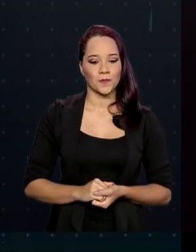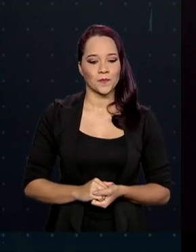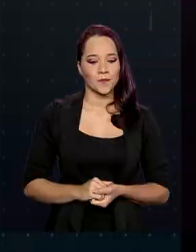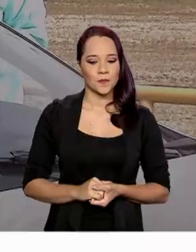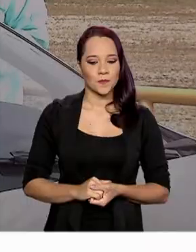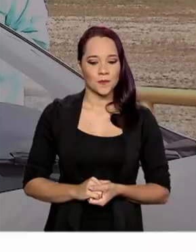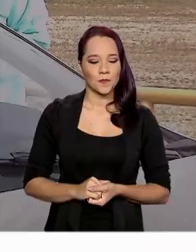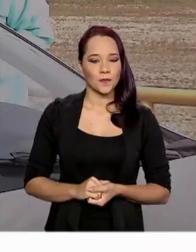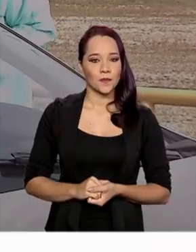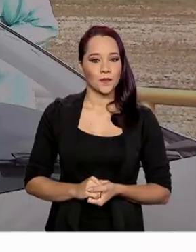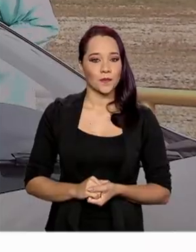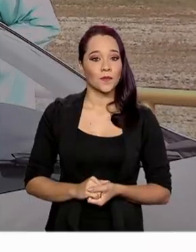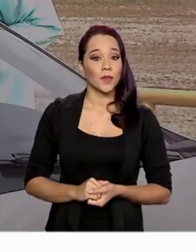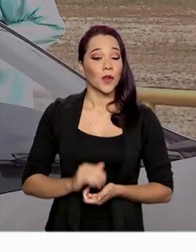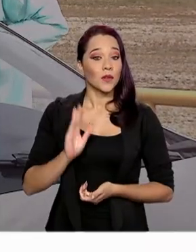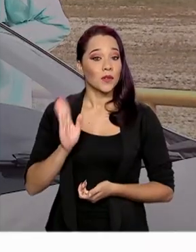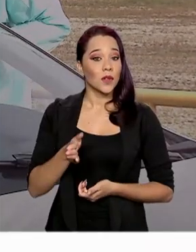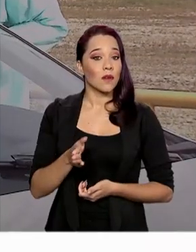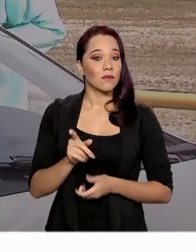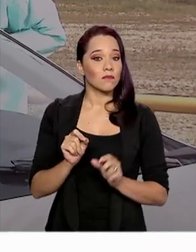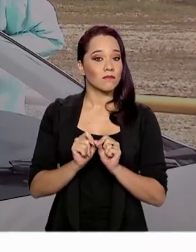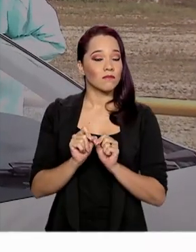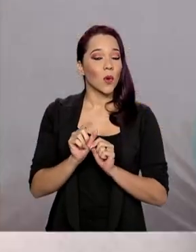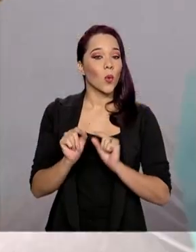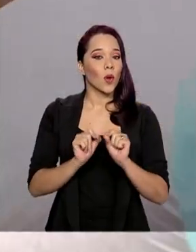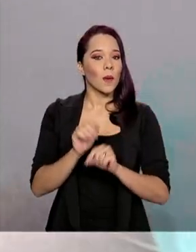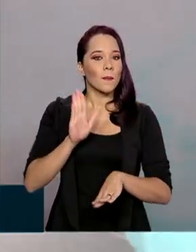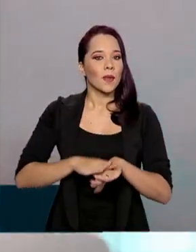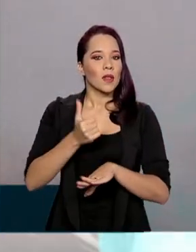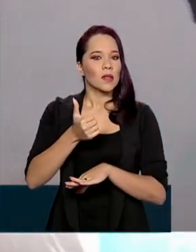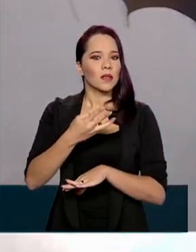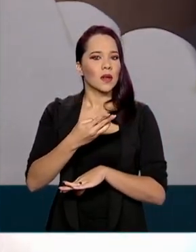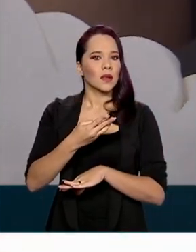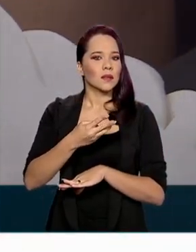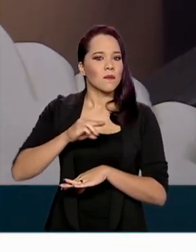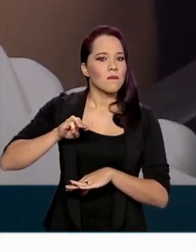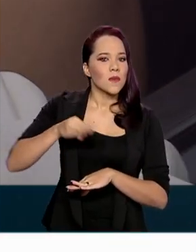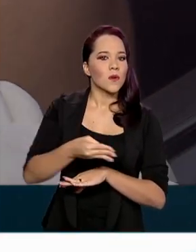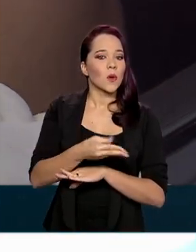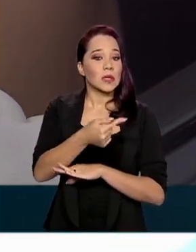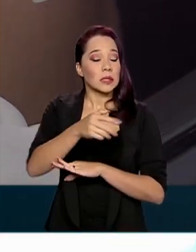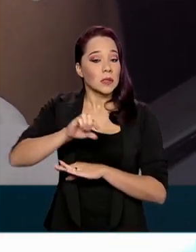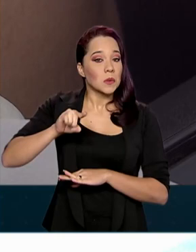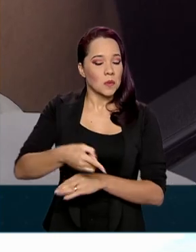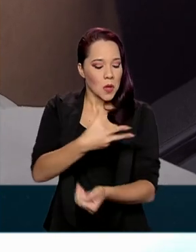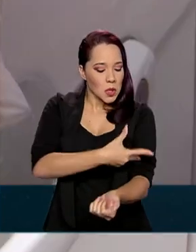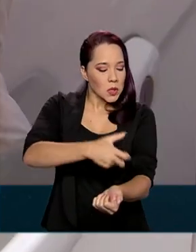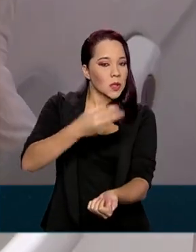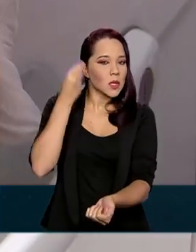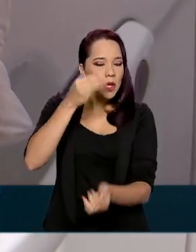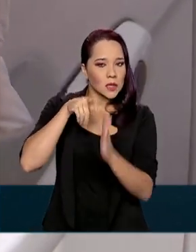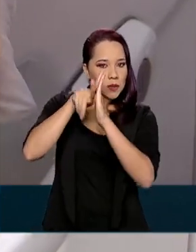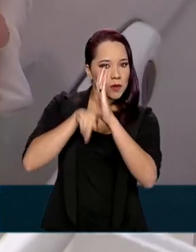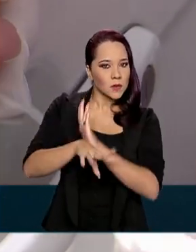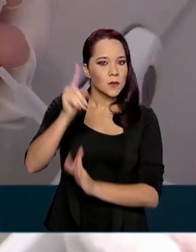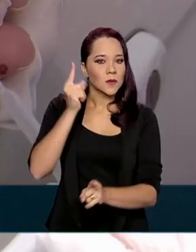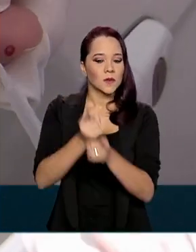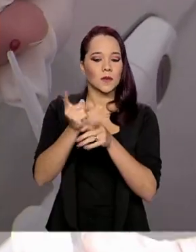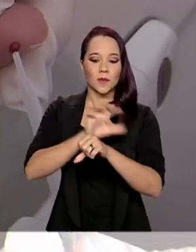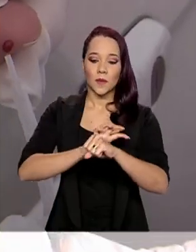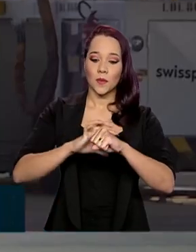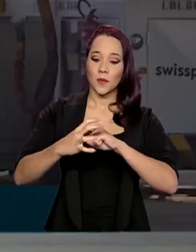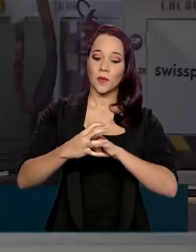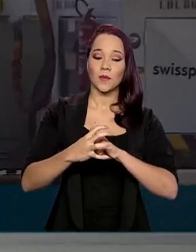-19. Foram realizados mais de 13,7 milhões de testes de diagnóstico para a covid